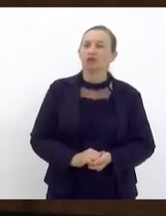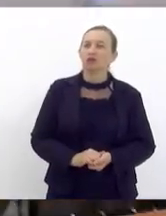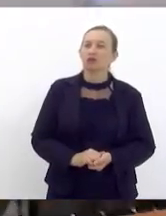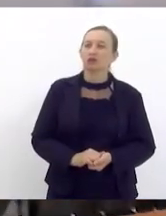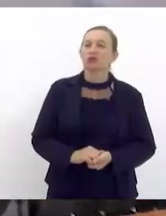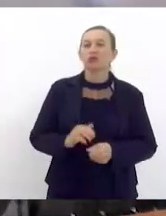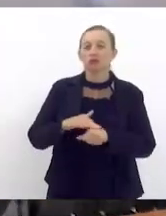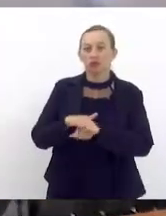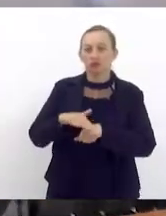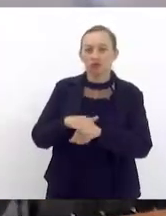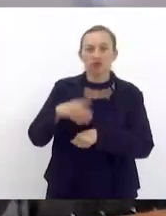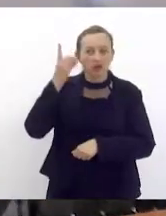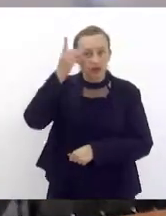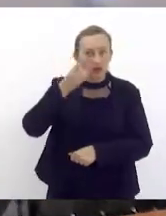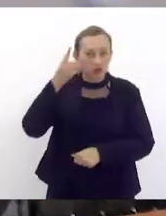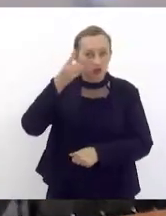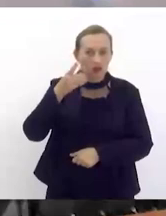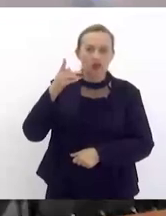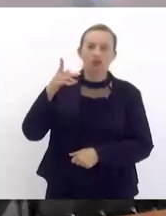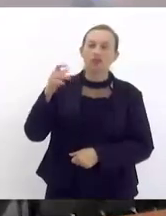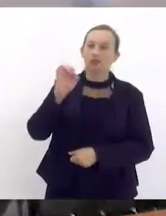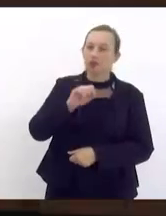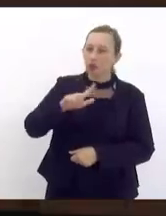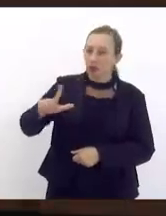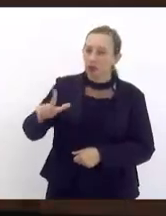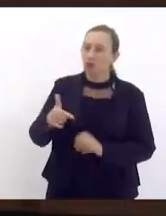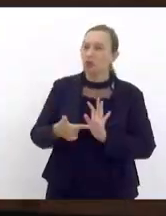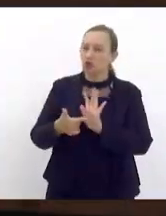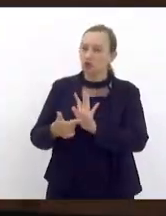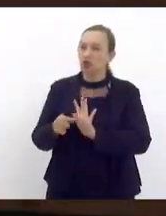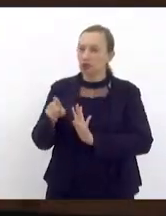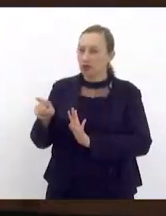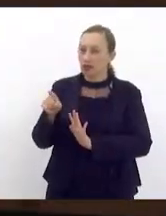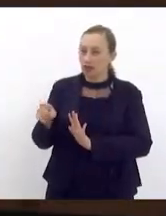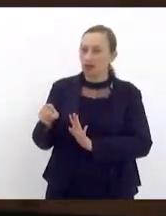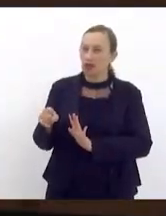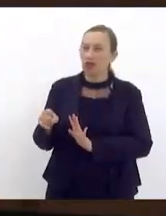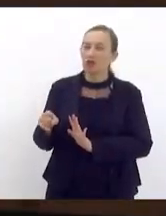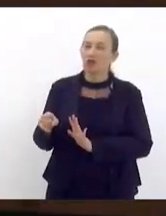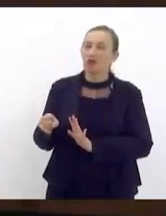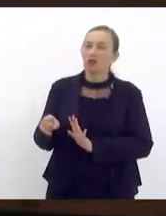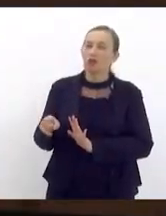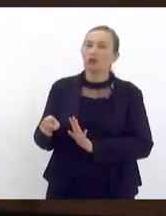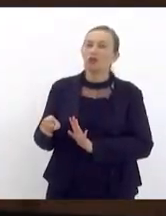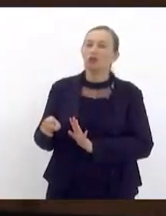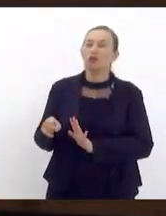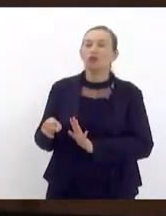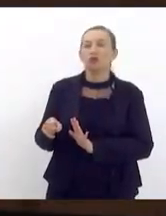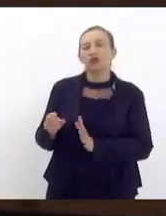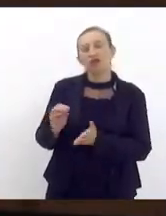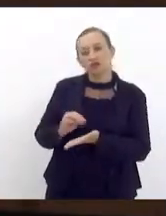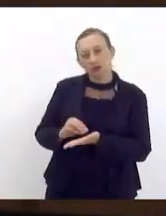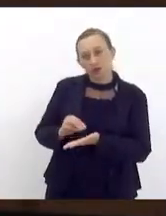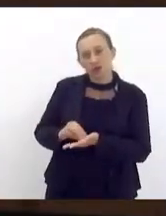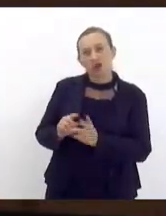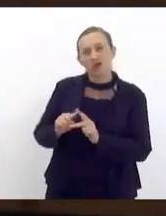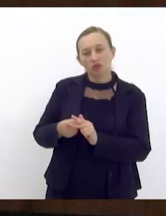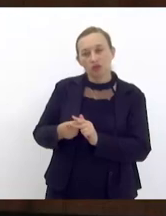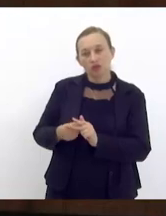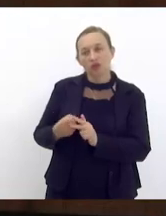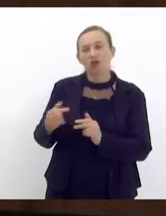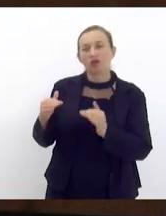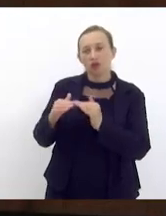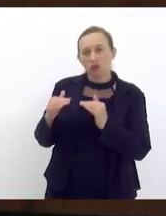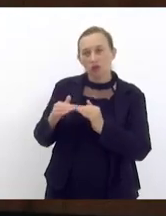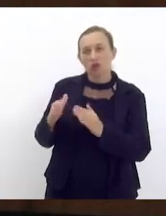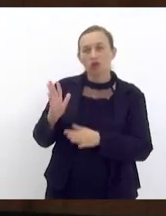conversei com o deputado Felipe Poubel mostrei para ele o que estava incomodando mostrei para ele mas chegamos no acordo